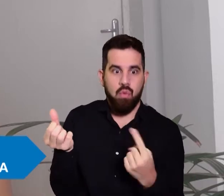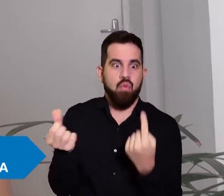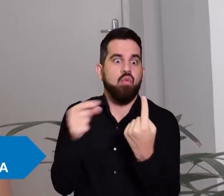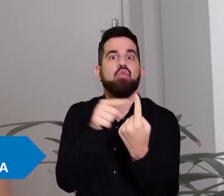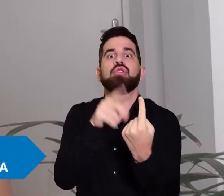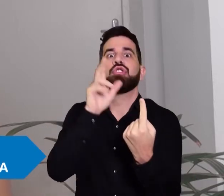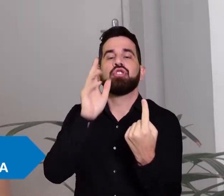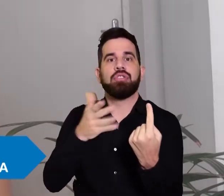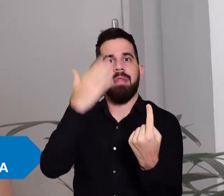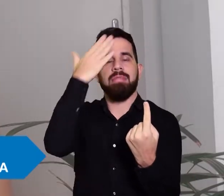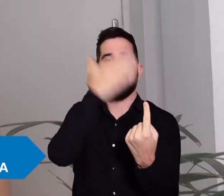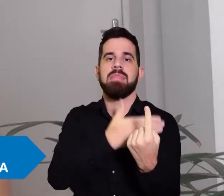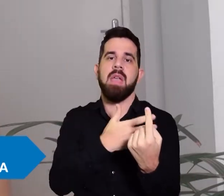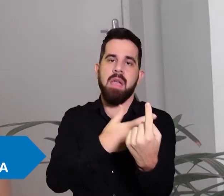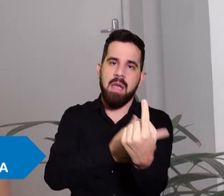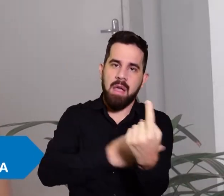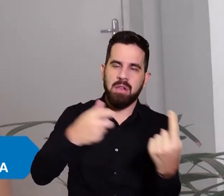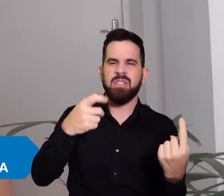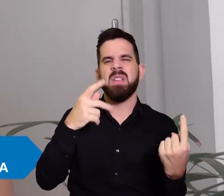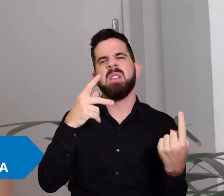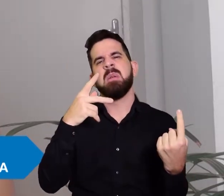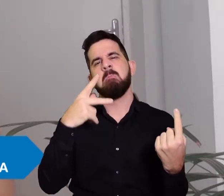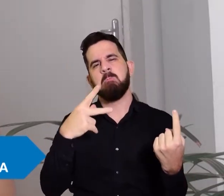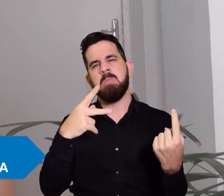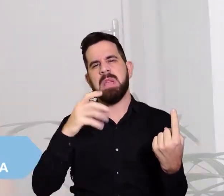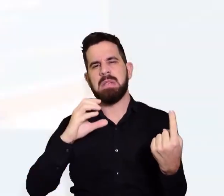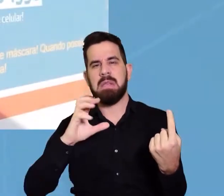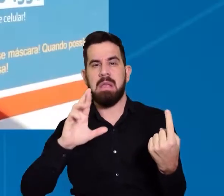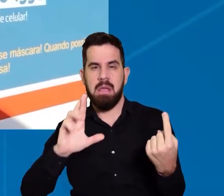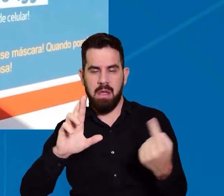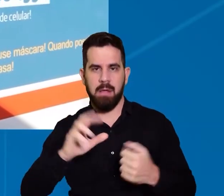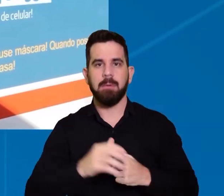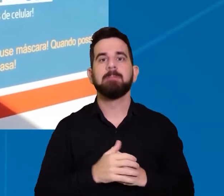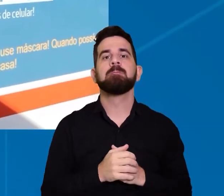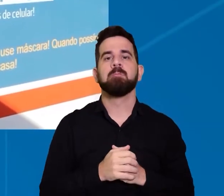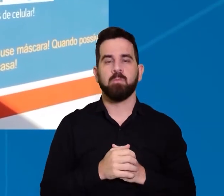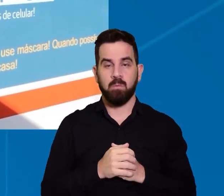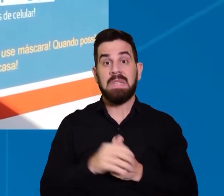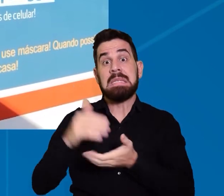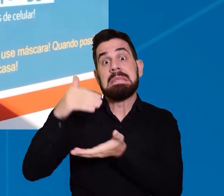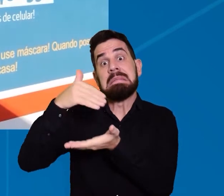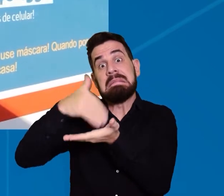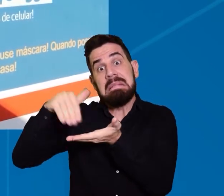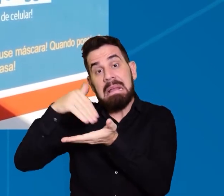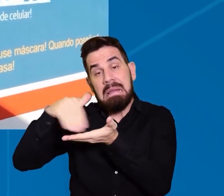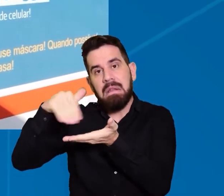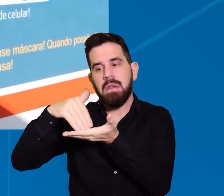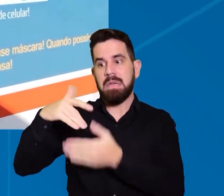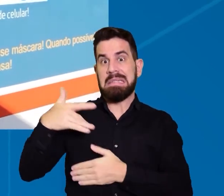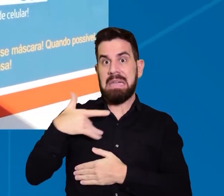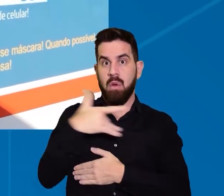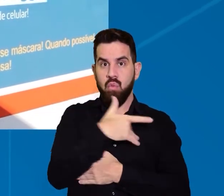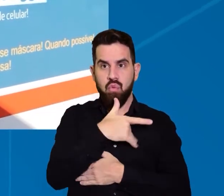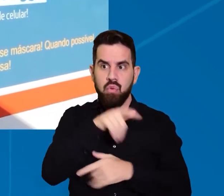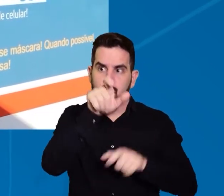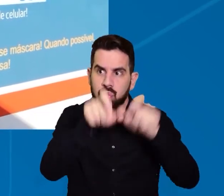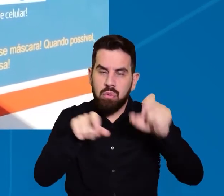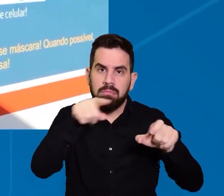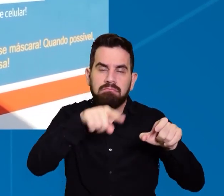exames PCR que identificam a presença do vírus. A Secretaria de Saúde orienta que você, paciente, que tenha